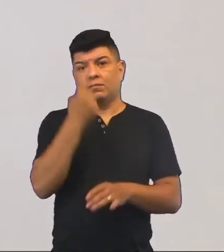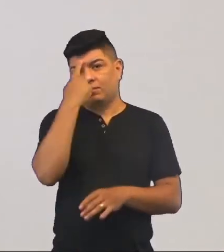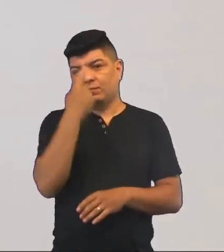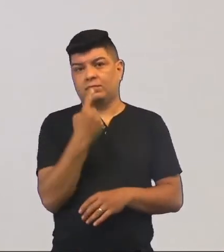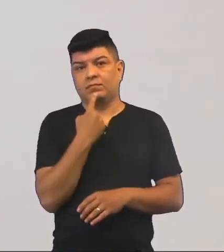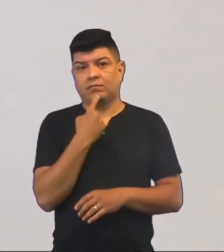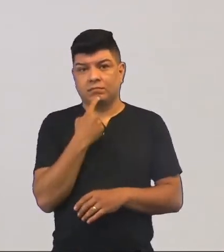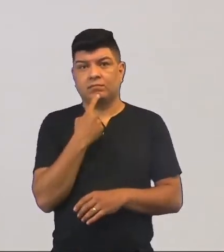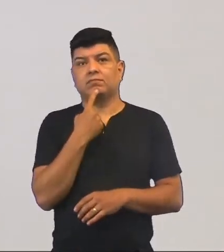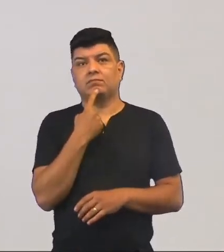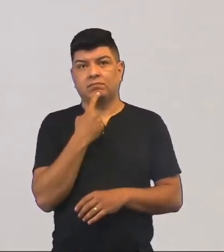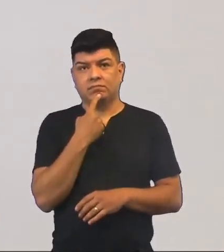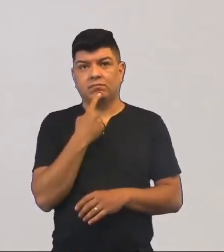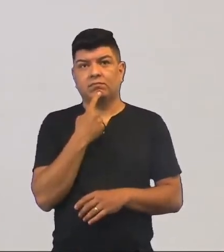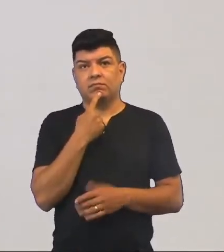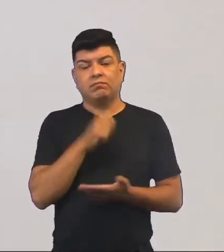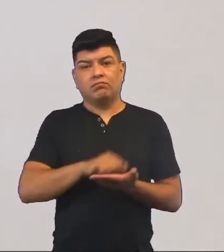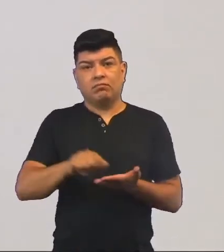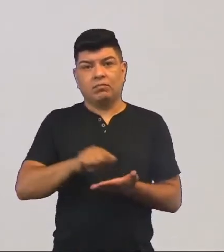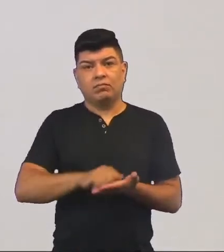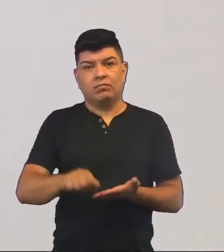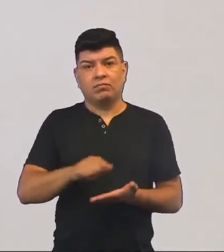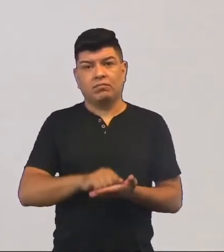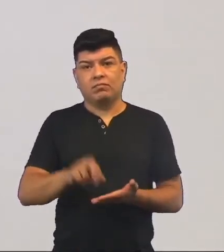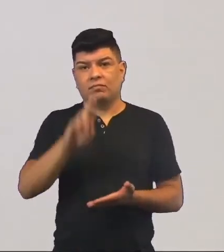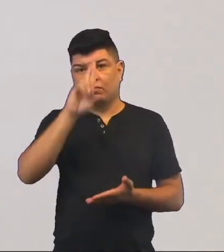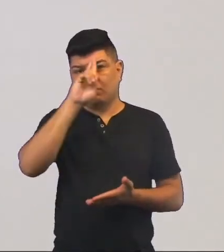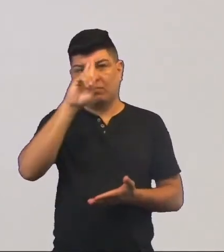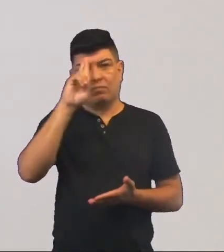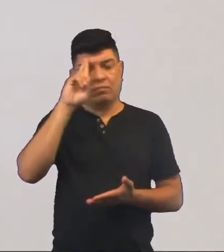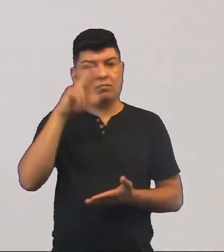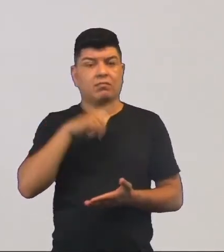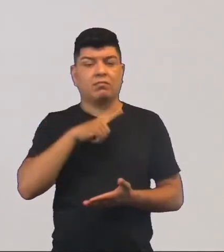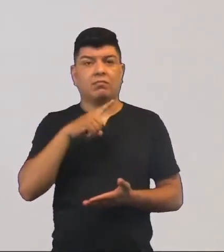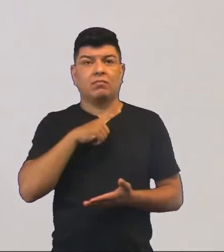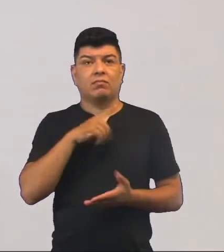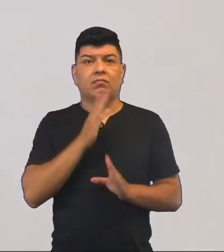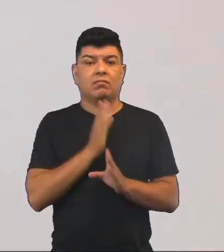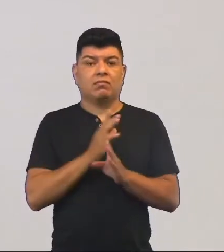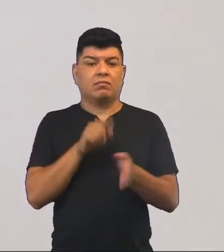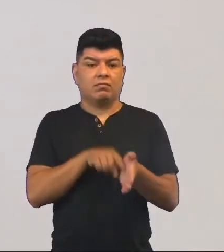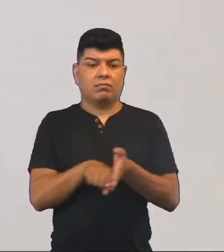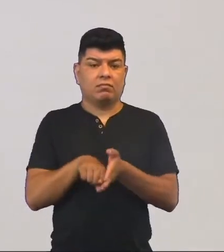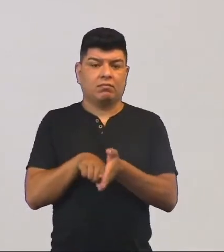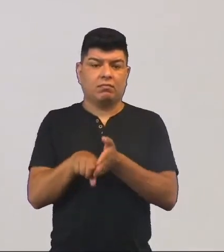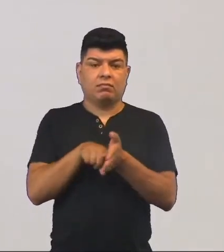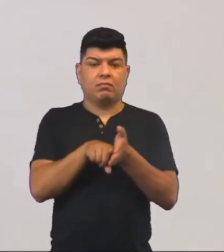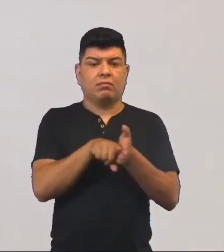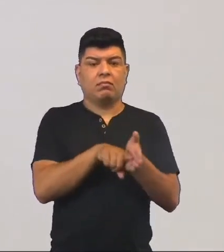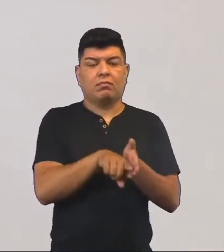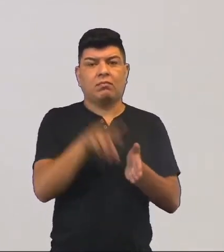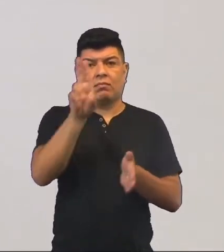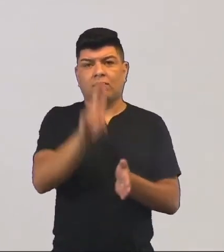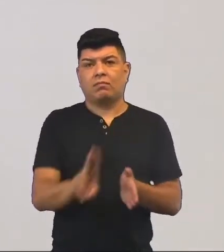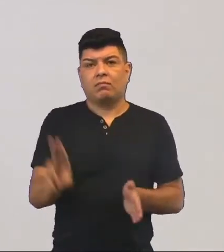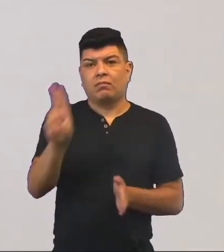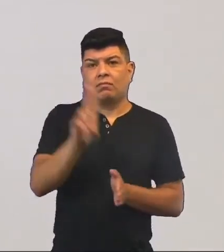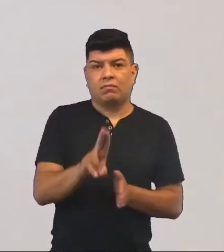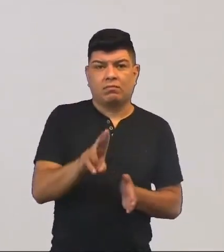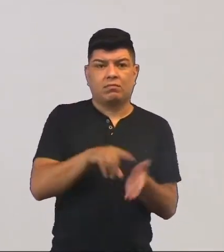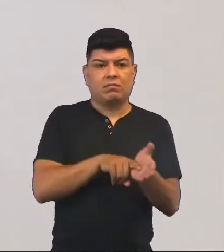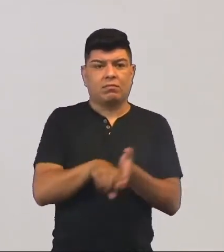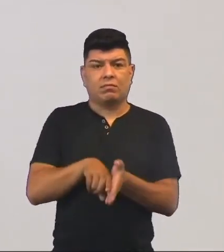imagens. Através desses registros históricos. Por meio de pesquisadores, né? Que utilizam